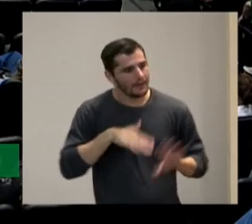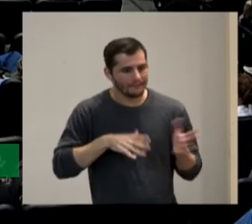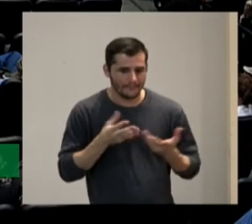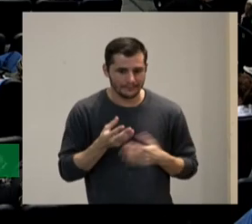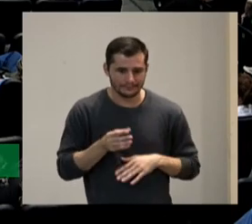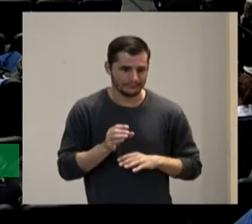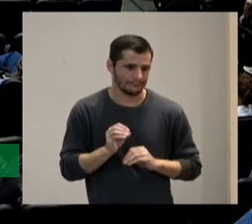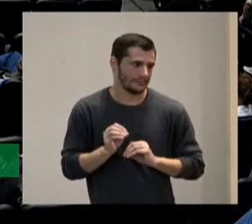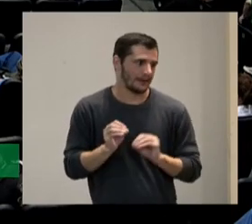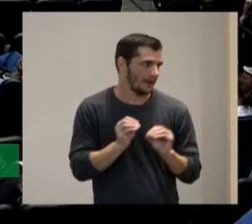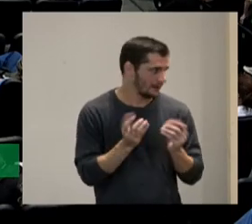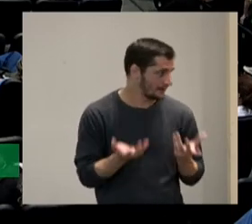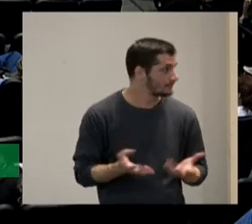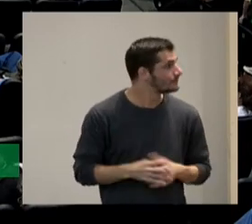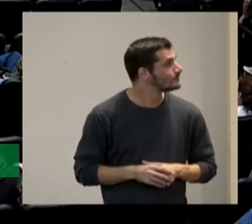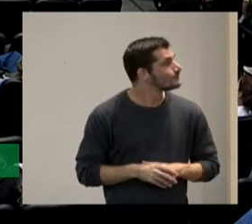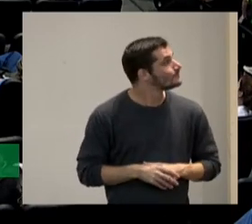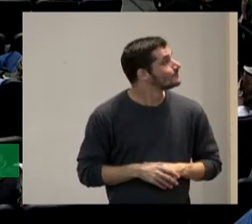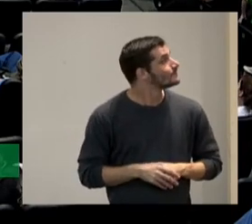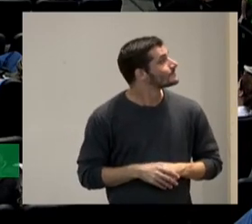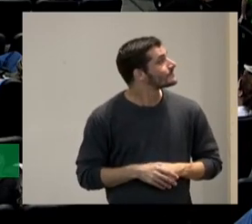alguns desafios e dificuldades aqui